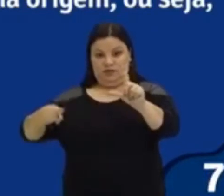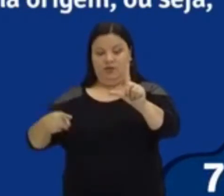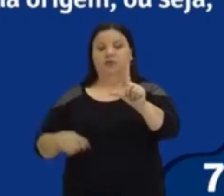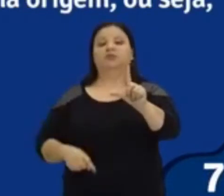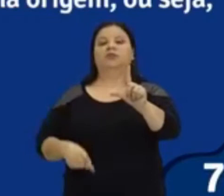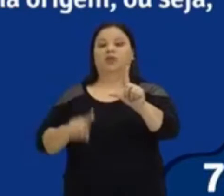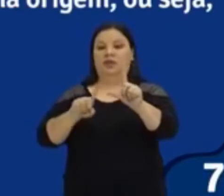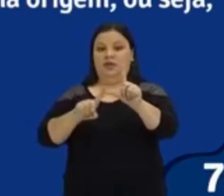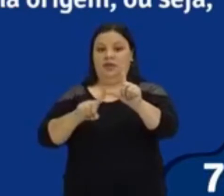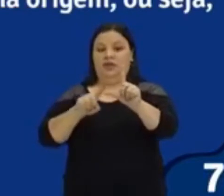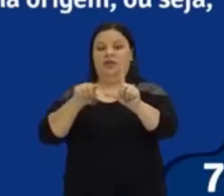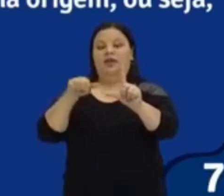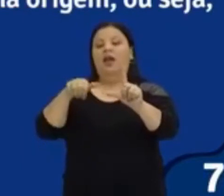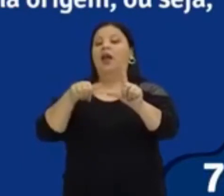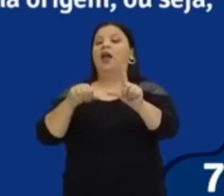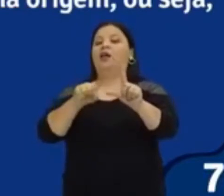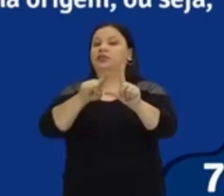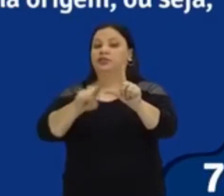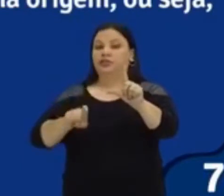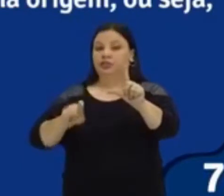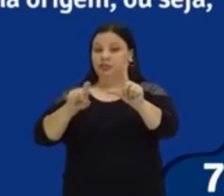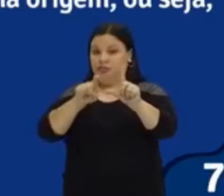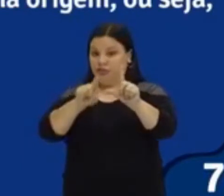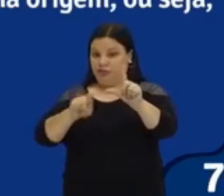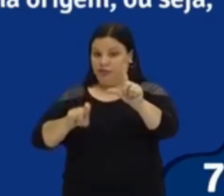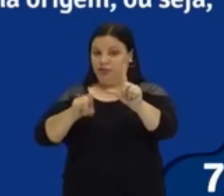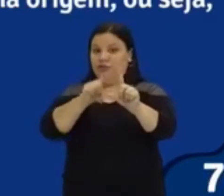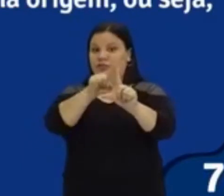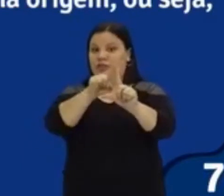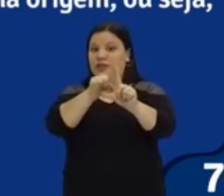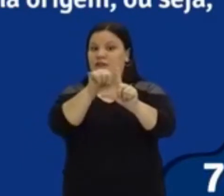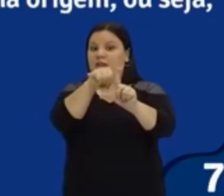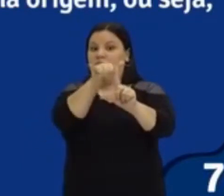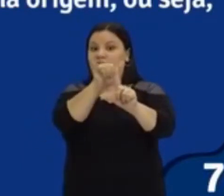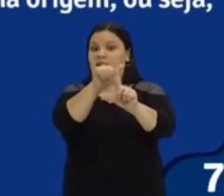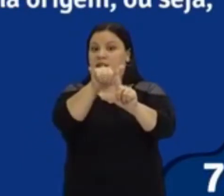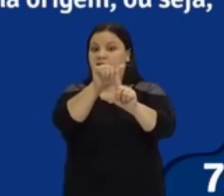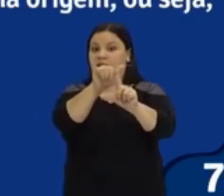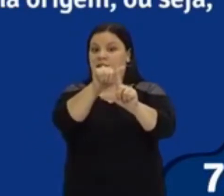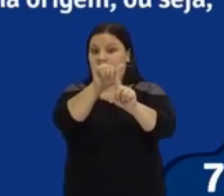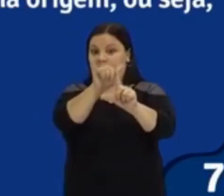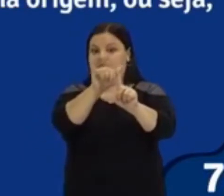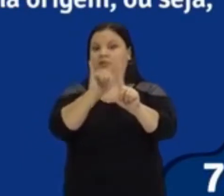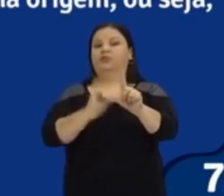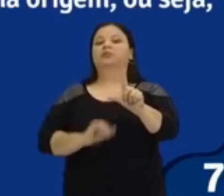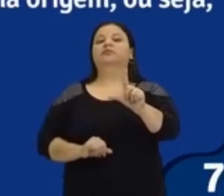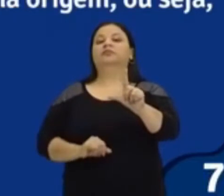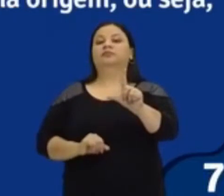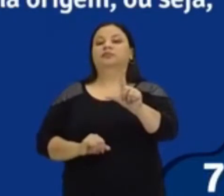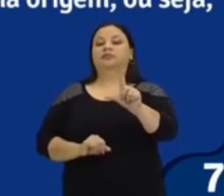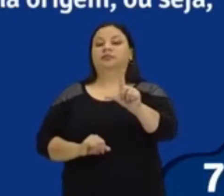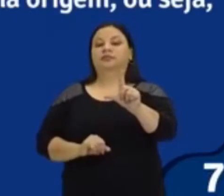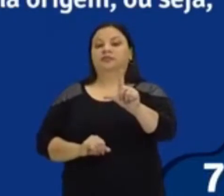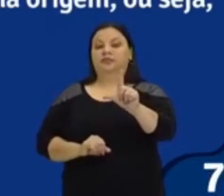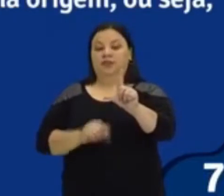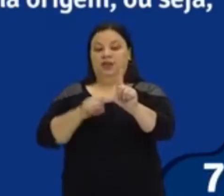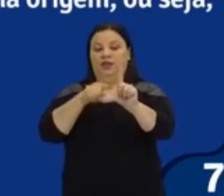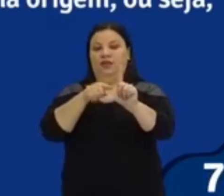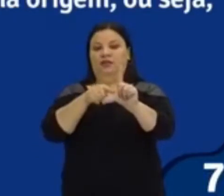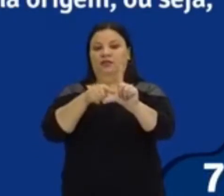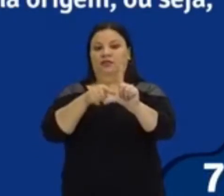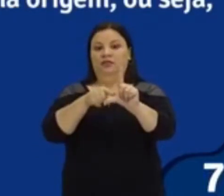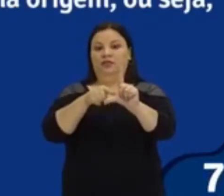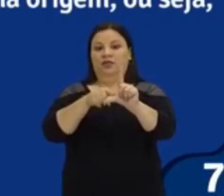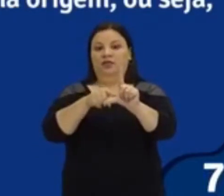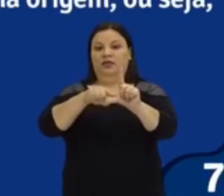das ordenadas, X e Y, né? A nossa origem é esse ponto aqui, tá? Nós temos a origem, ou seja, se o valor